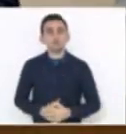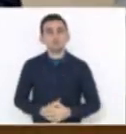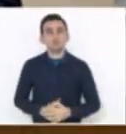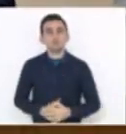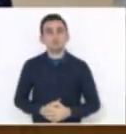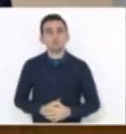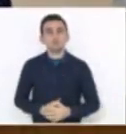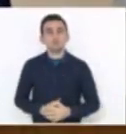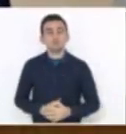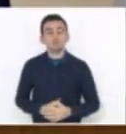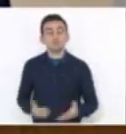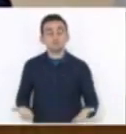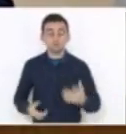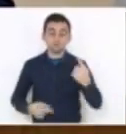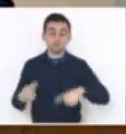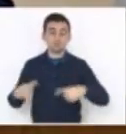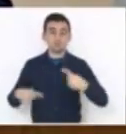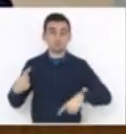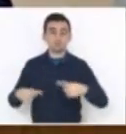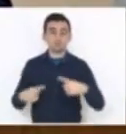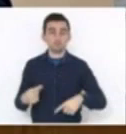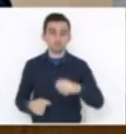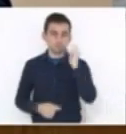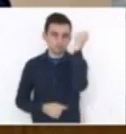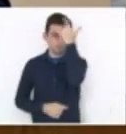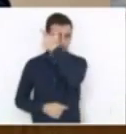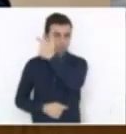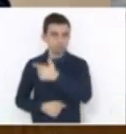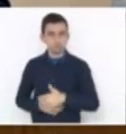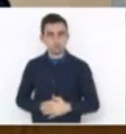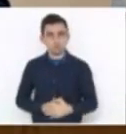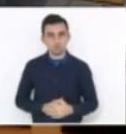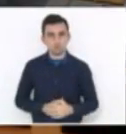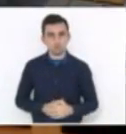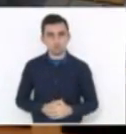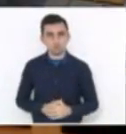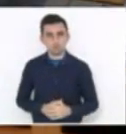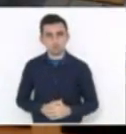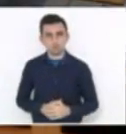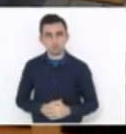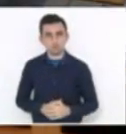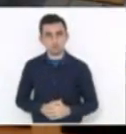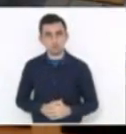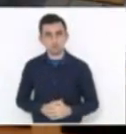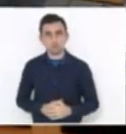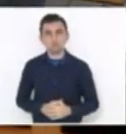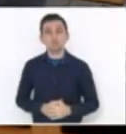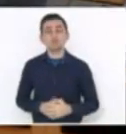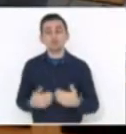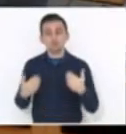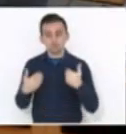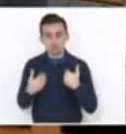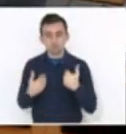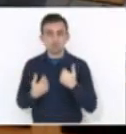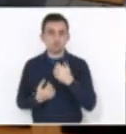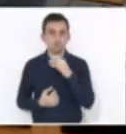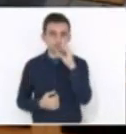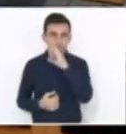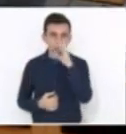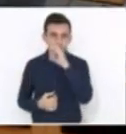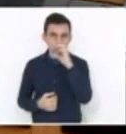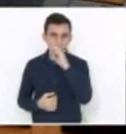Para debater o deputado Altair Silva. Senhor presidente, eu vou ser bem breve aqui para